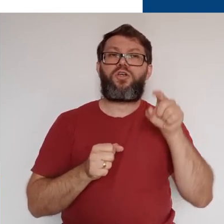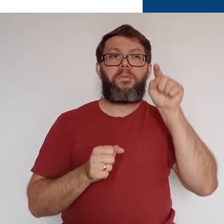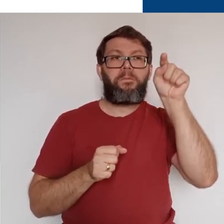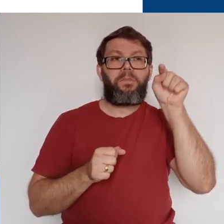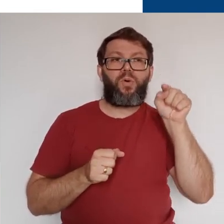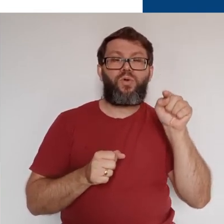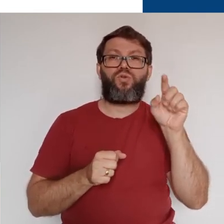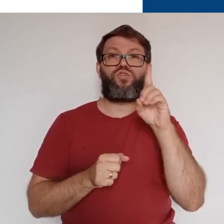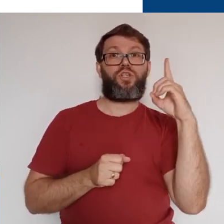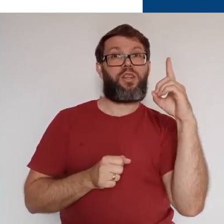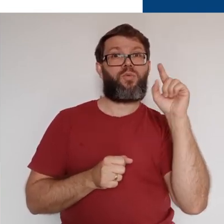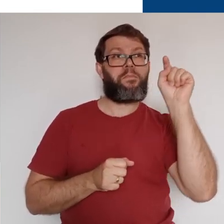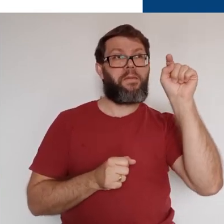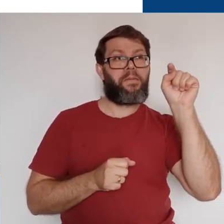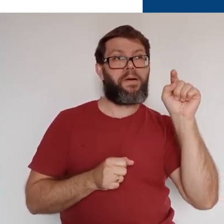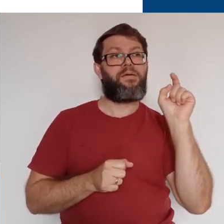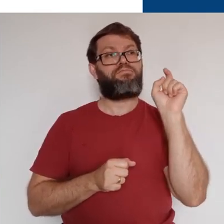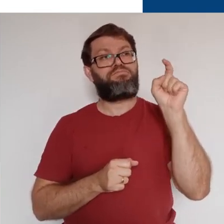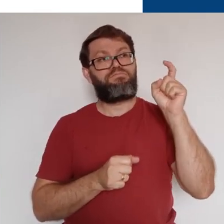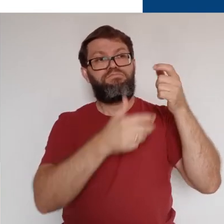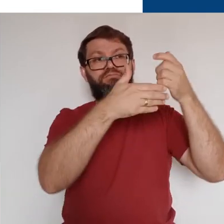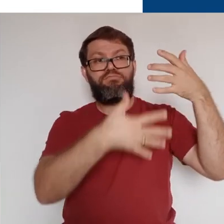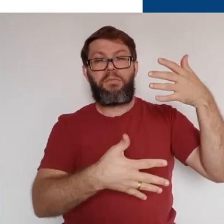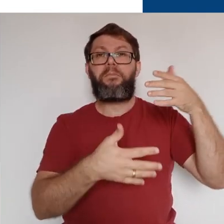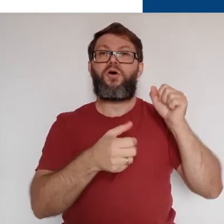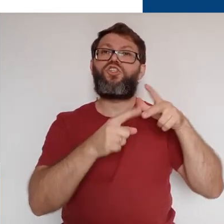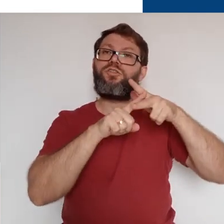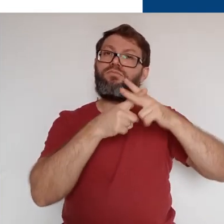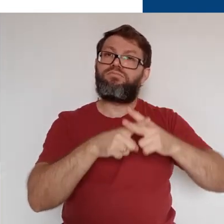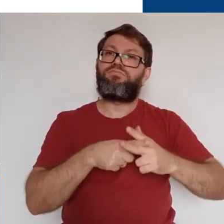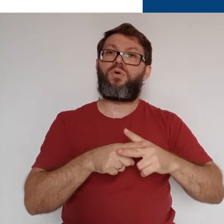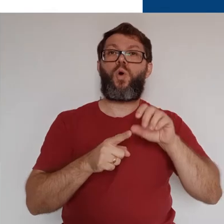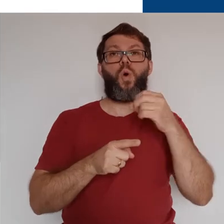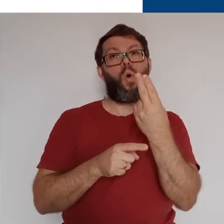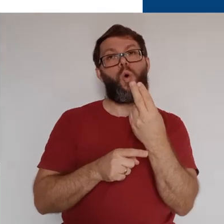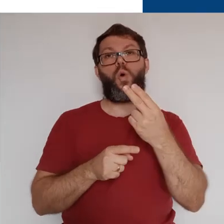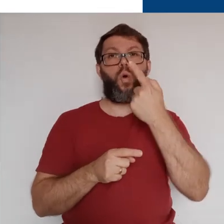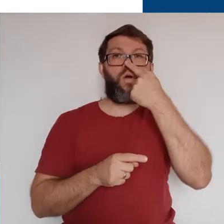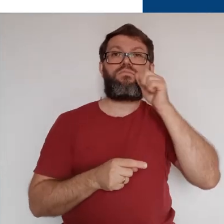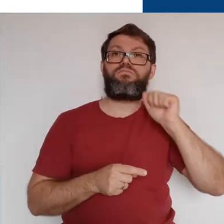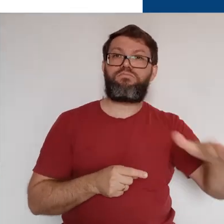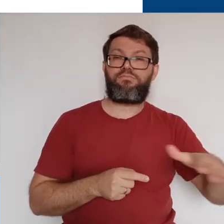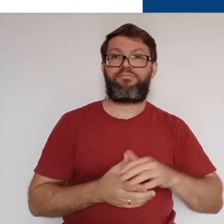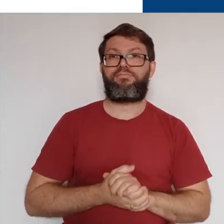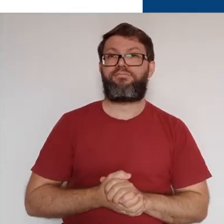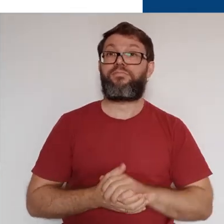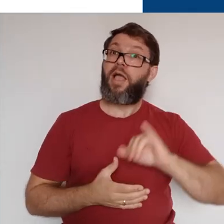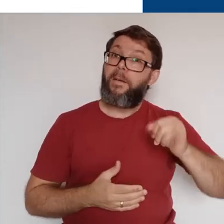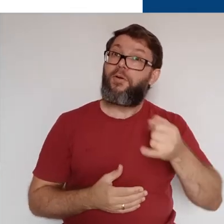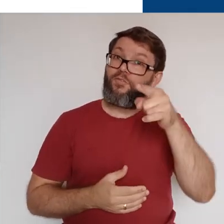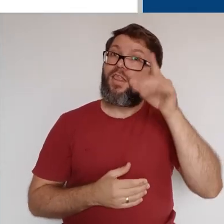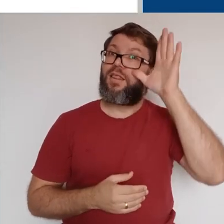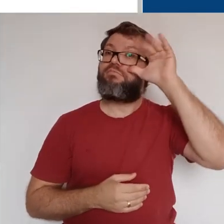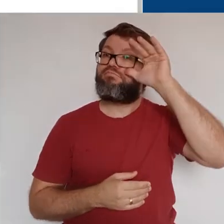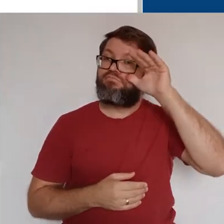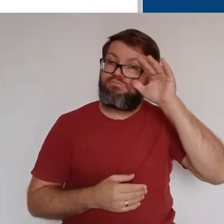Aqui podemos, clicando nos três pontos no lado direito, editar ou excluir essa atividade.